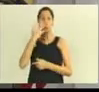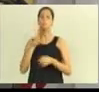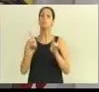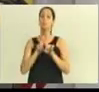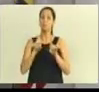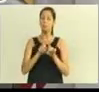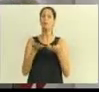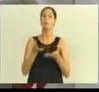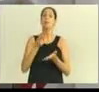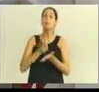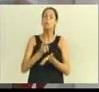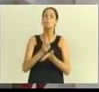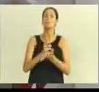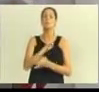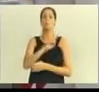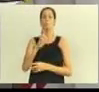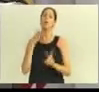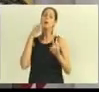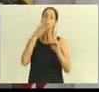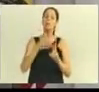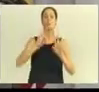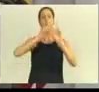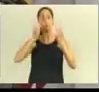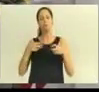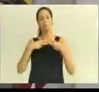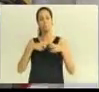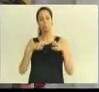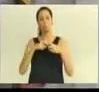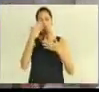principalmente no transporte público coletivo. Obrigado, senhor presidente e senhores vereadores.